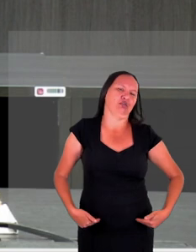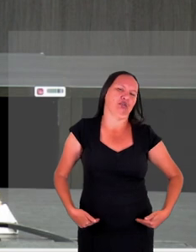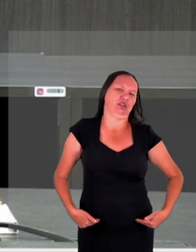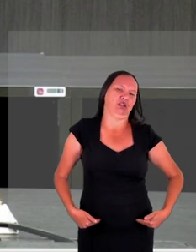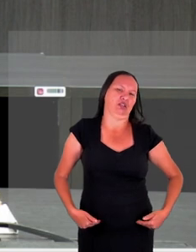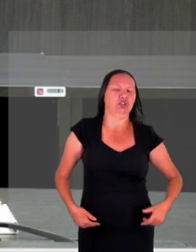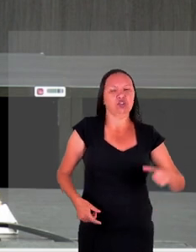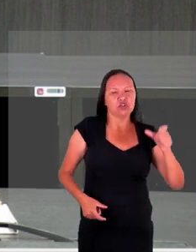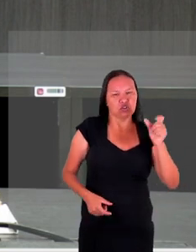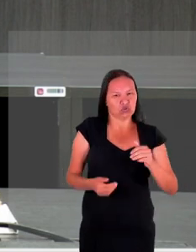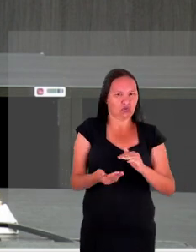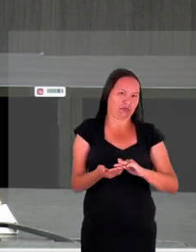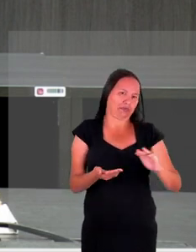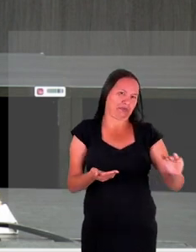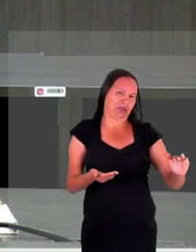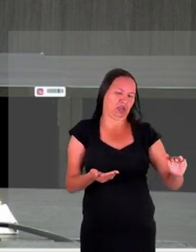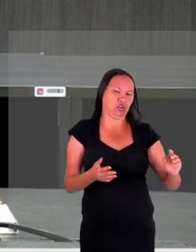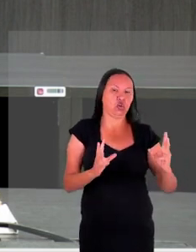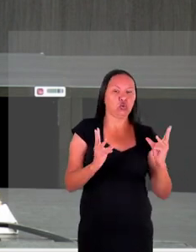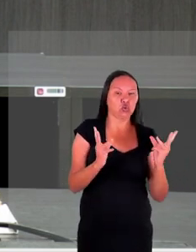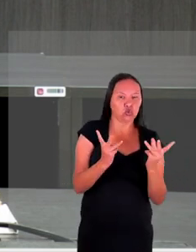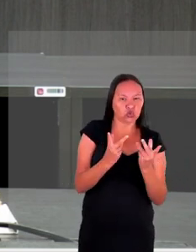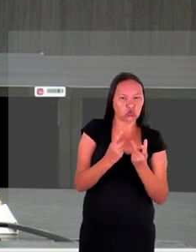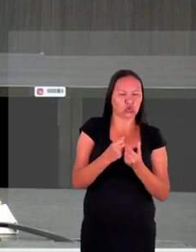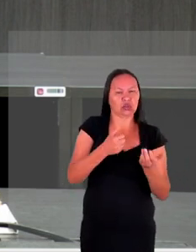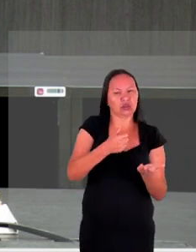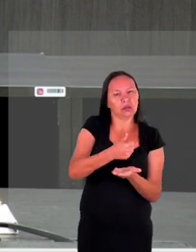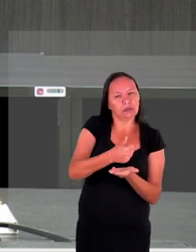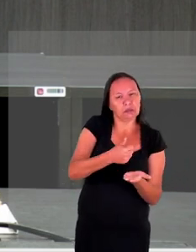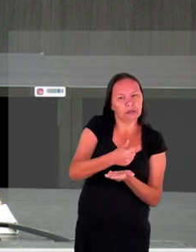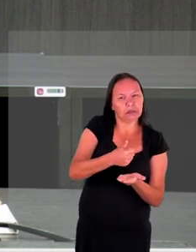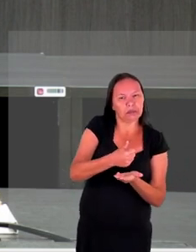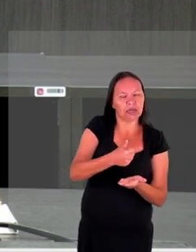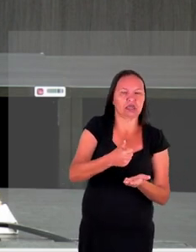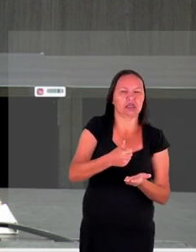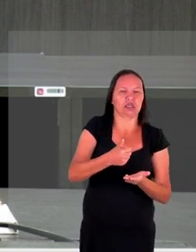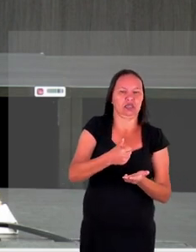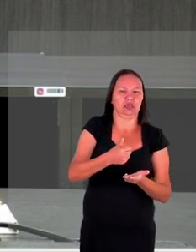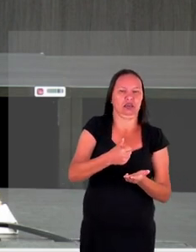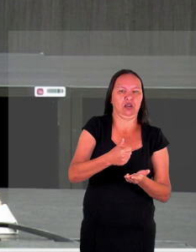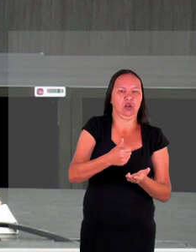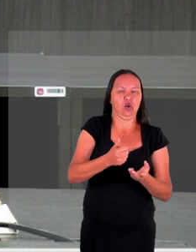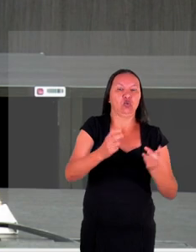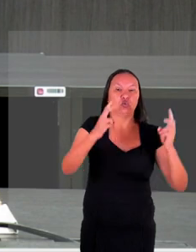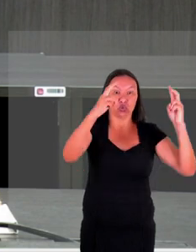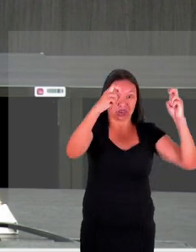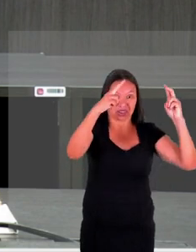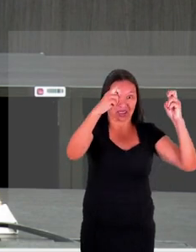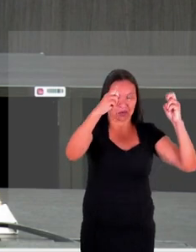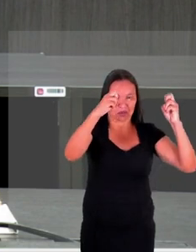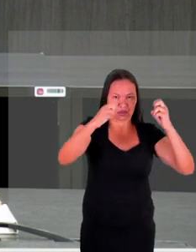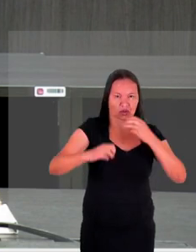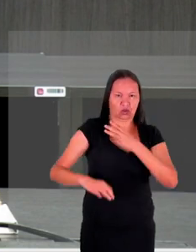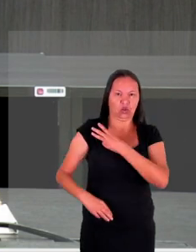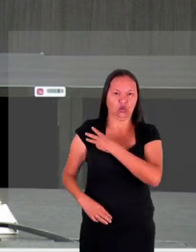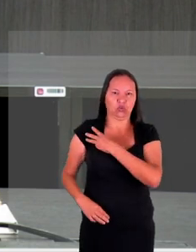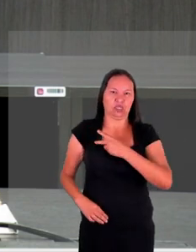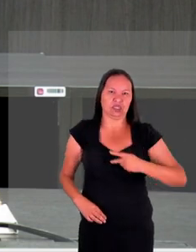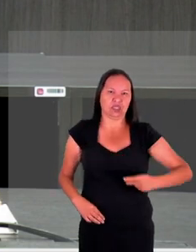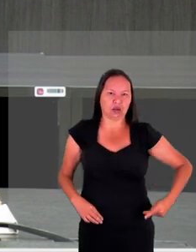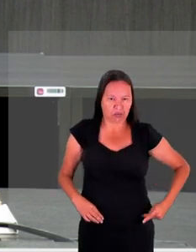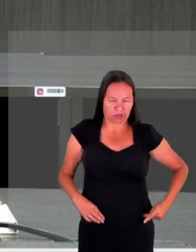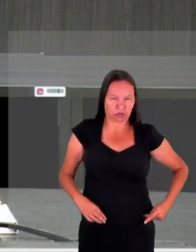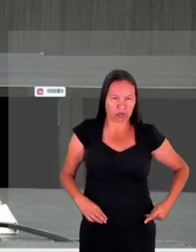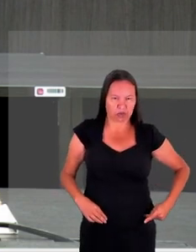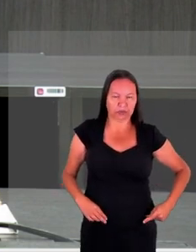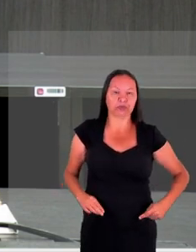parte de todo que é a base de todo esse projeto aqui do Conselho Nacional do Ministério Público é a linha